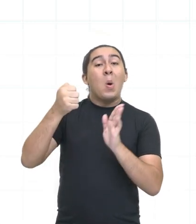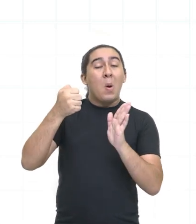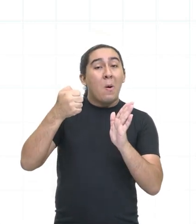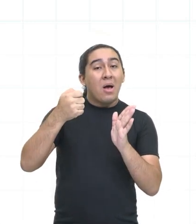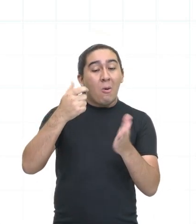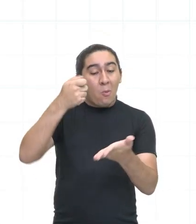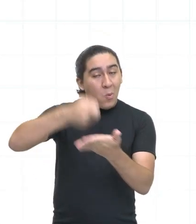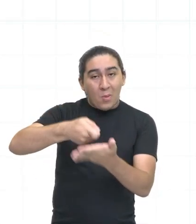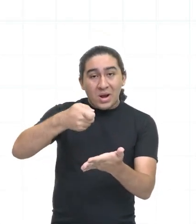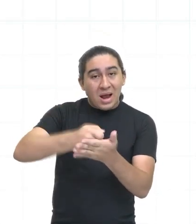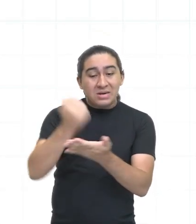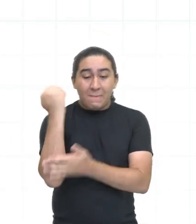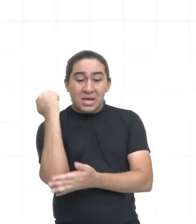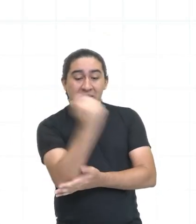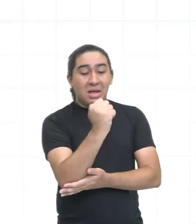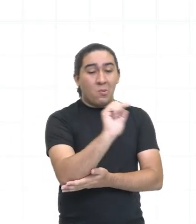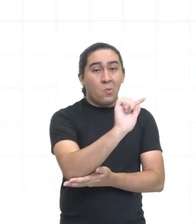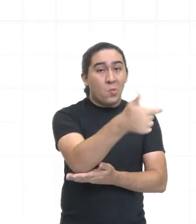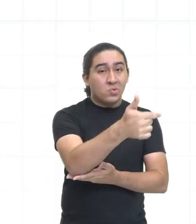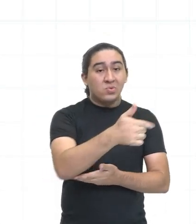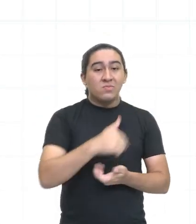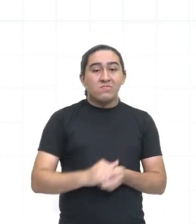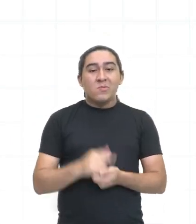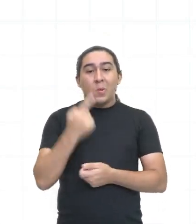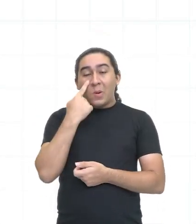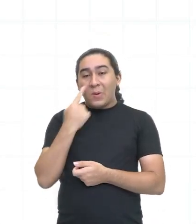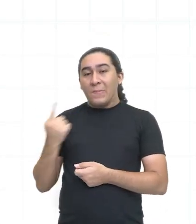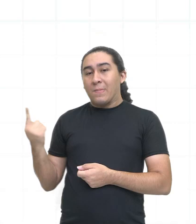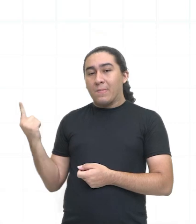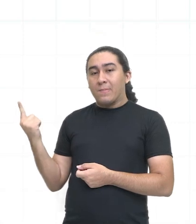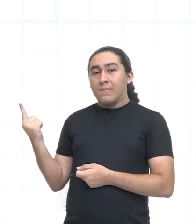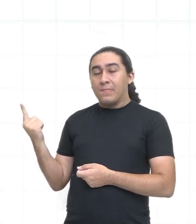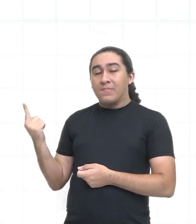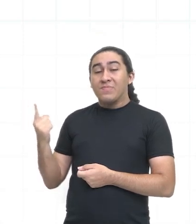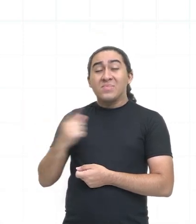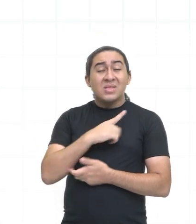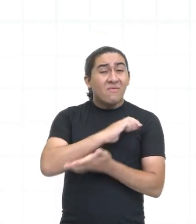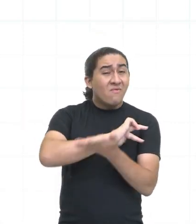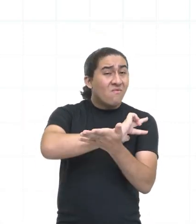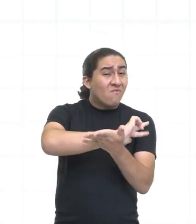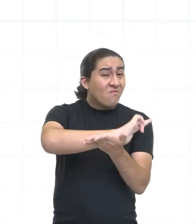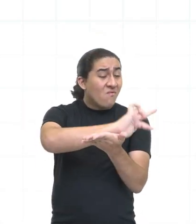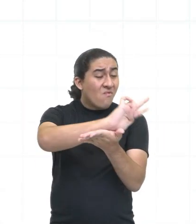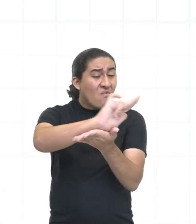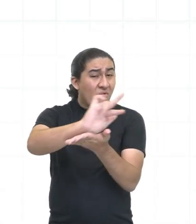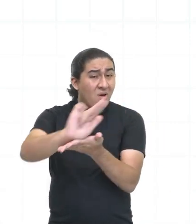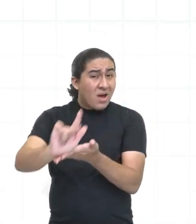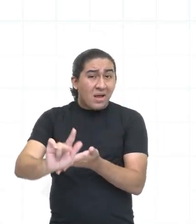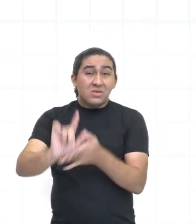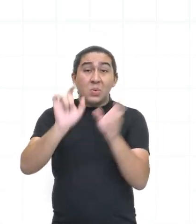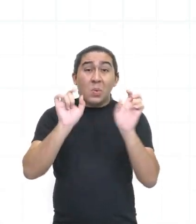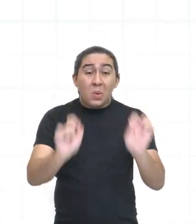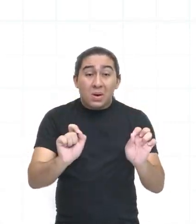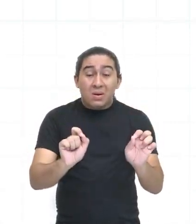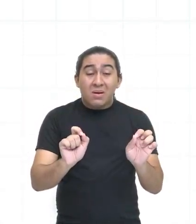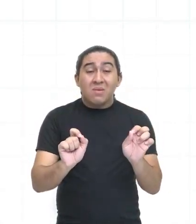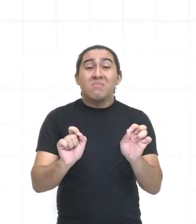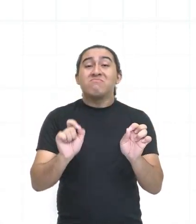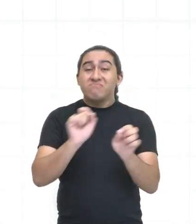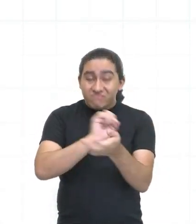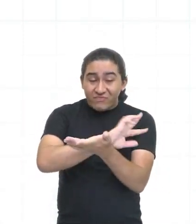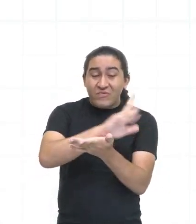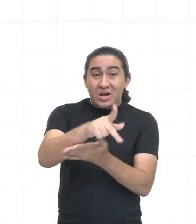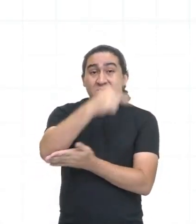o outro. E você observa ali, ó, nos arredores ali, que está cheio, cheio, cheio,